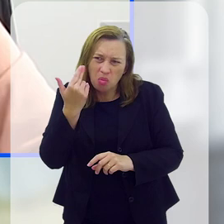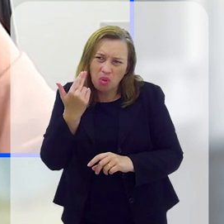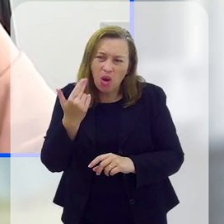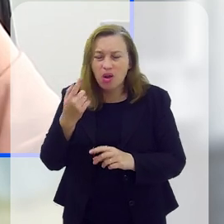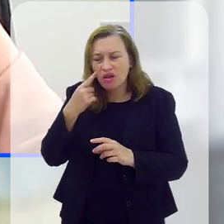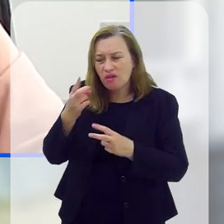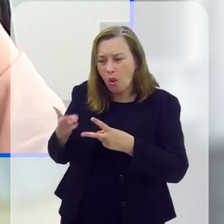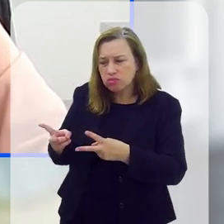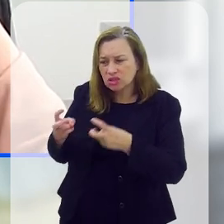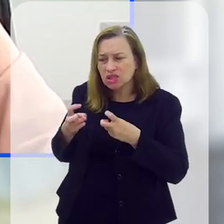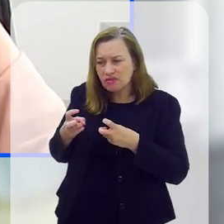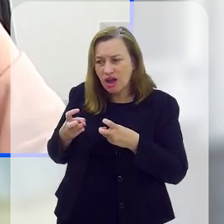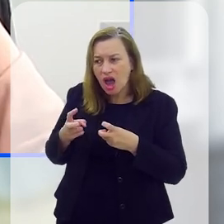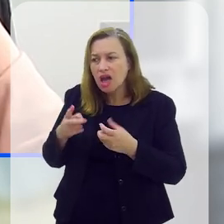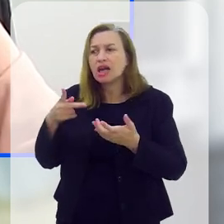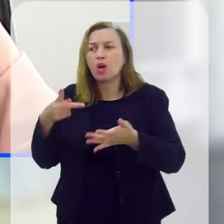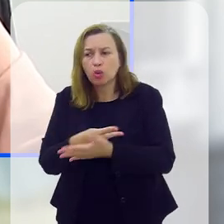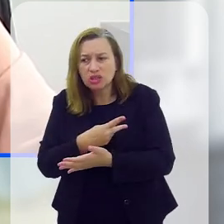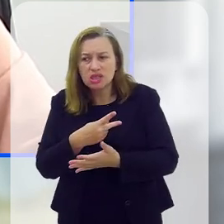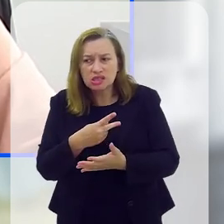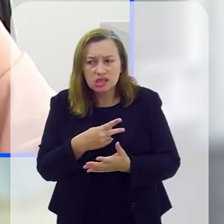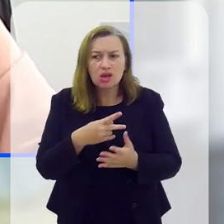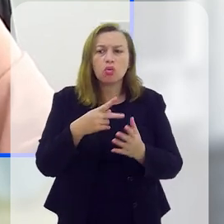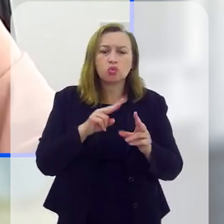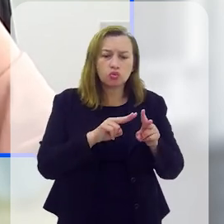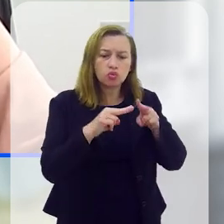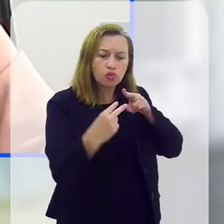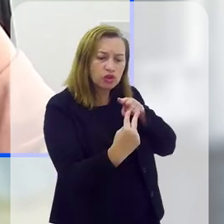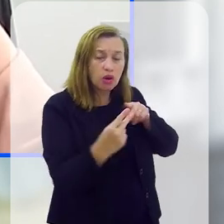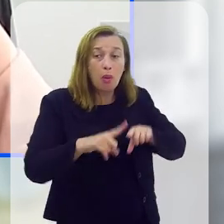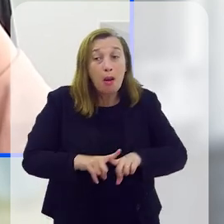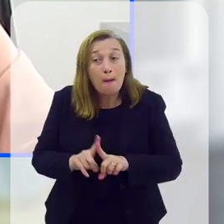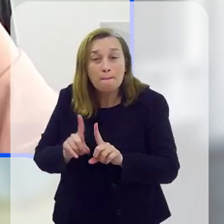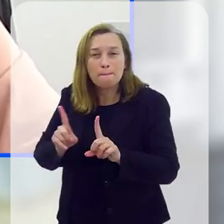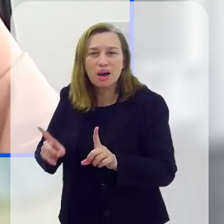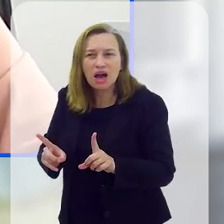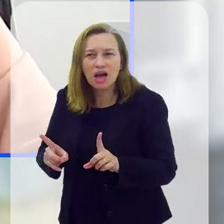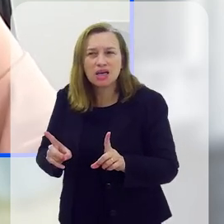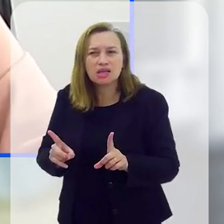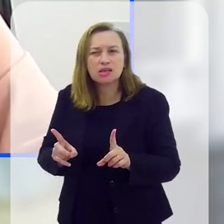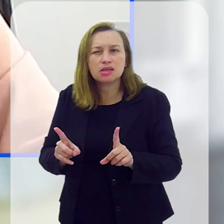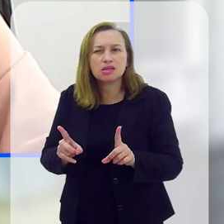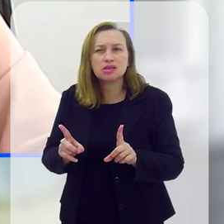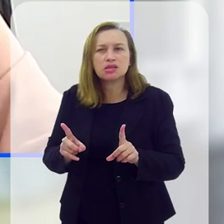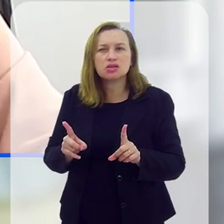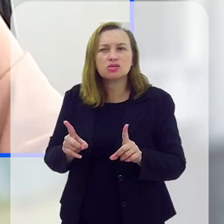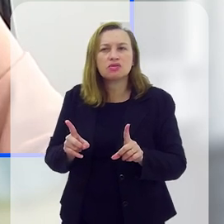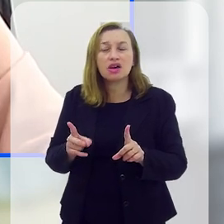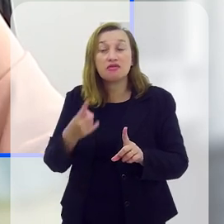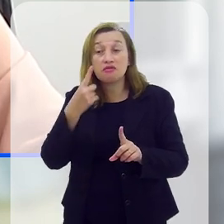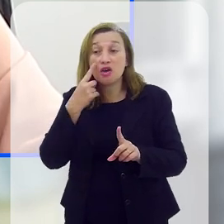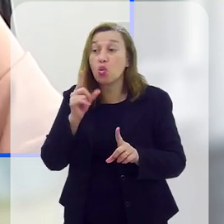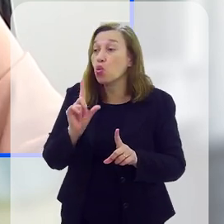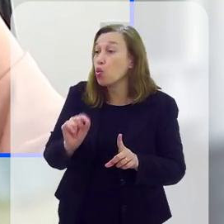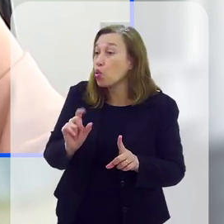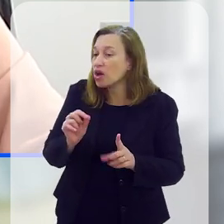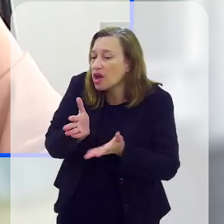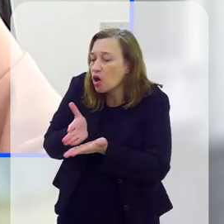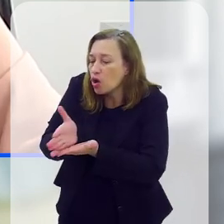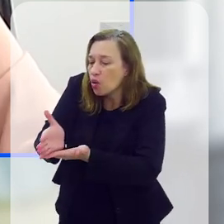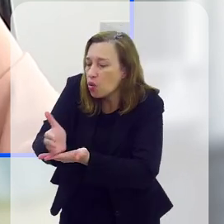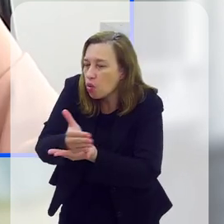ele vai elencar esse fato que se deu no mundo virtual. Mas isso vai impor